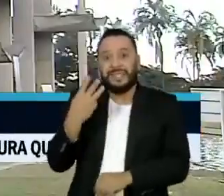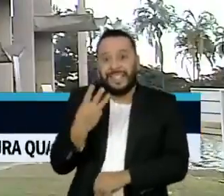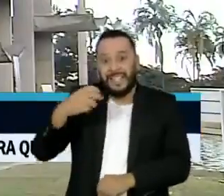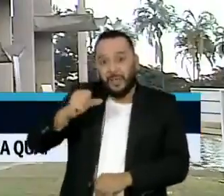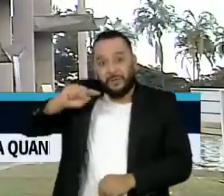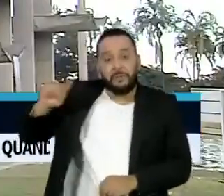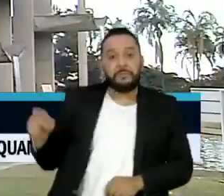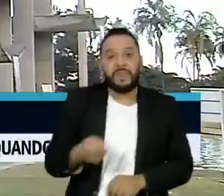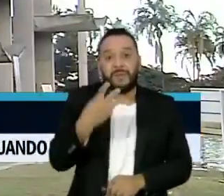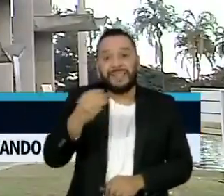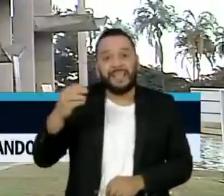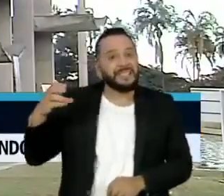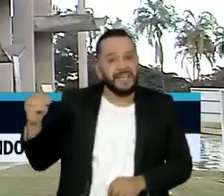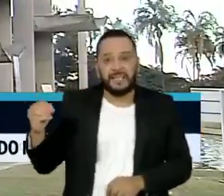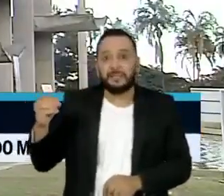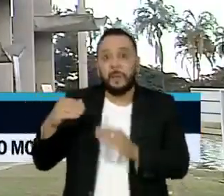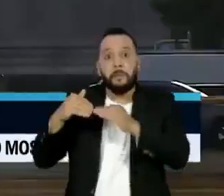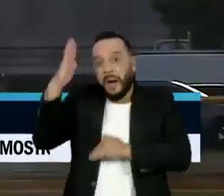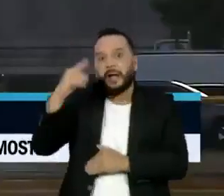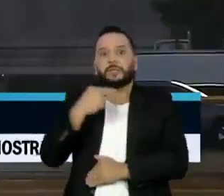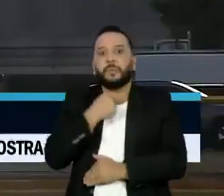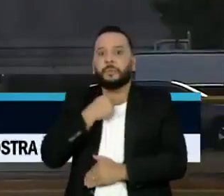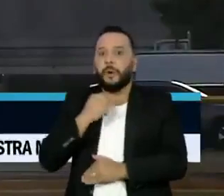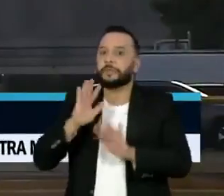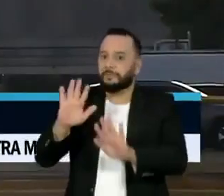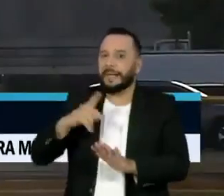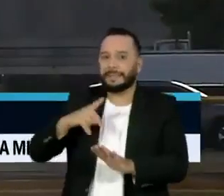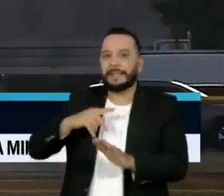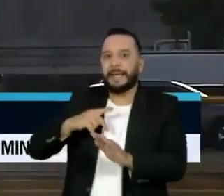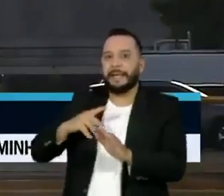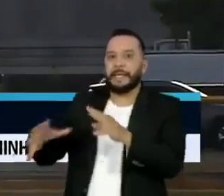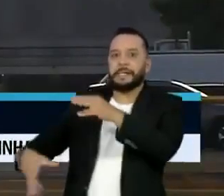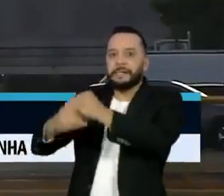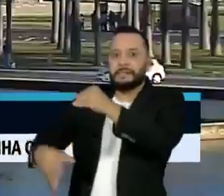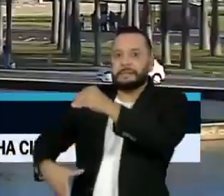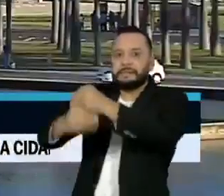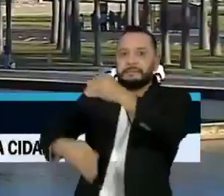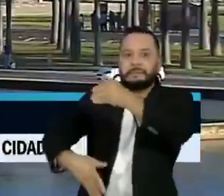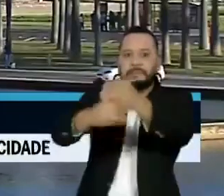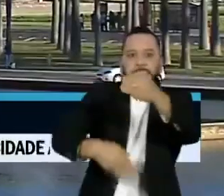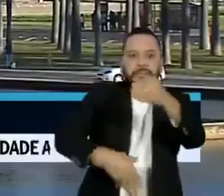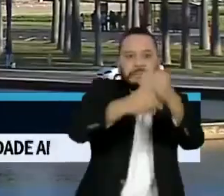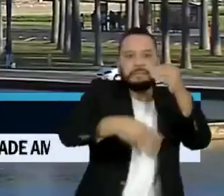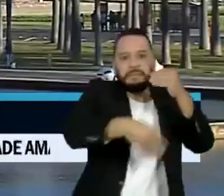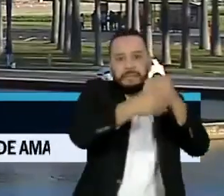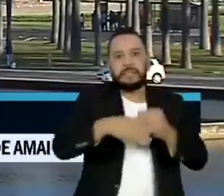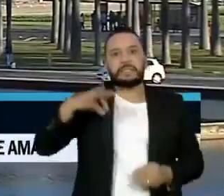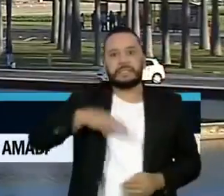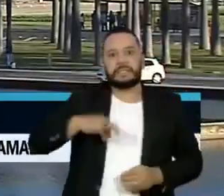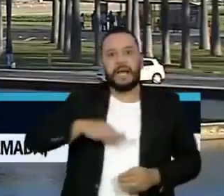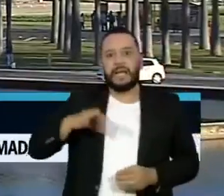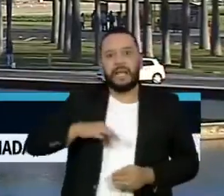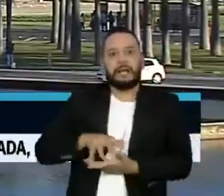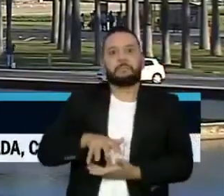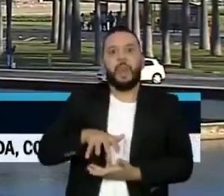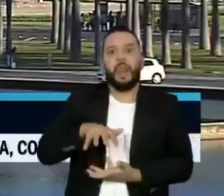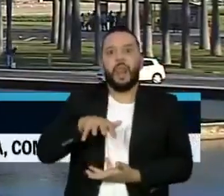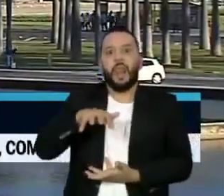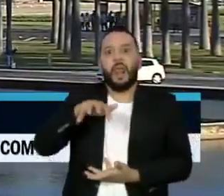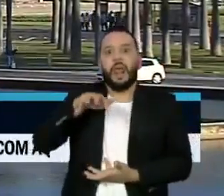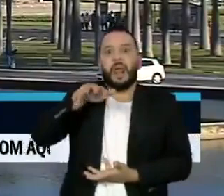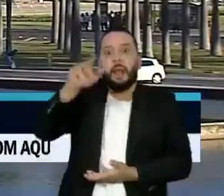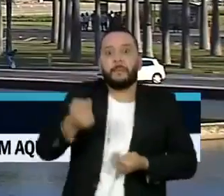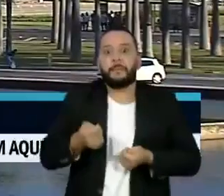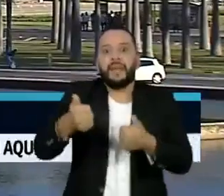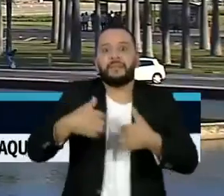Mas, graças a gratificações, bônus e outros artifícios, que incluem até o chamado auxílio paletó